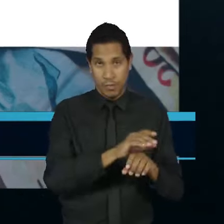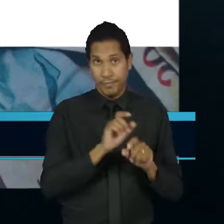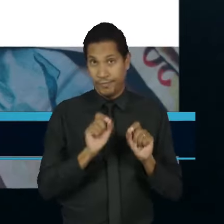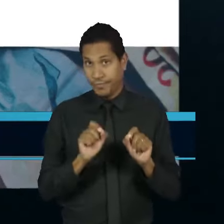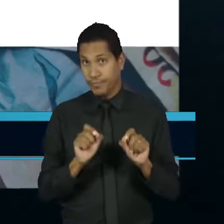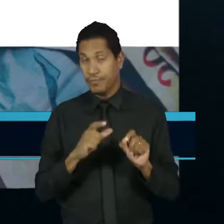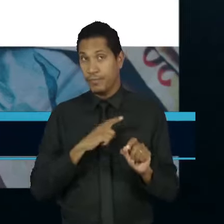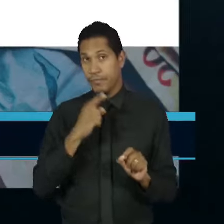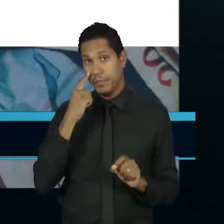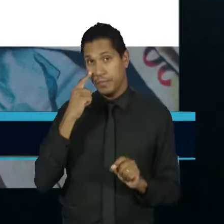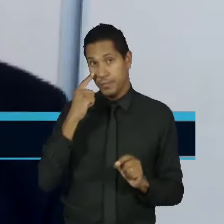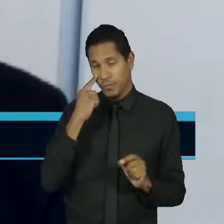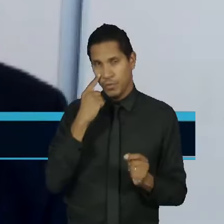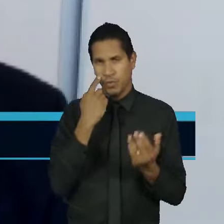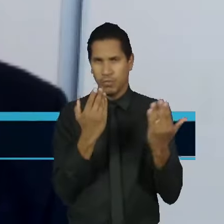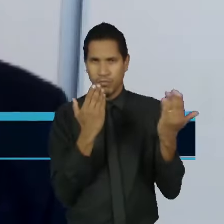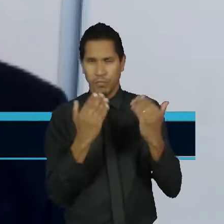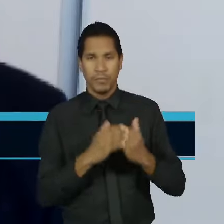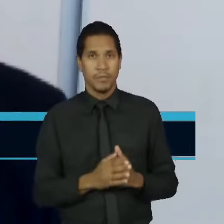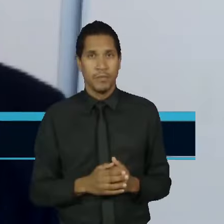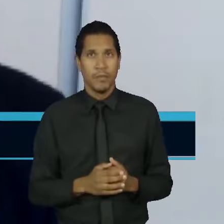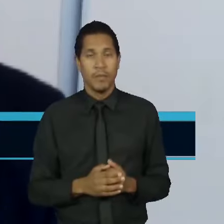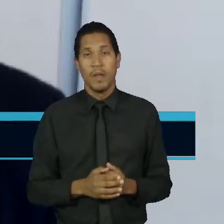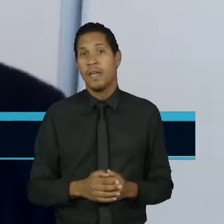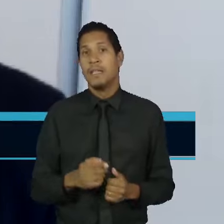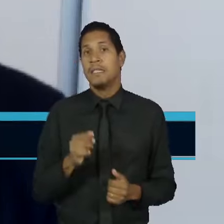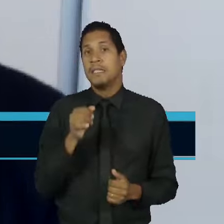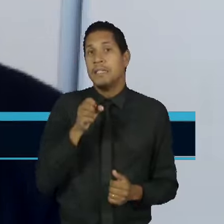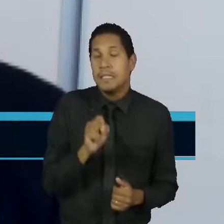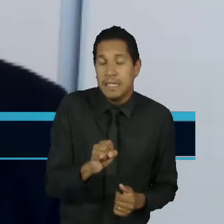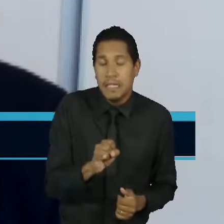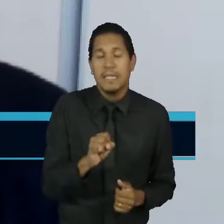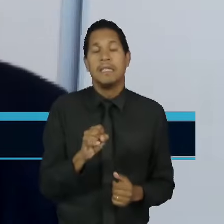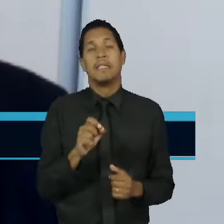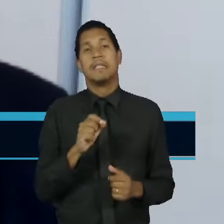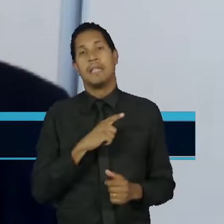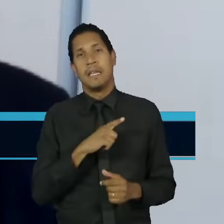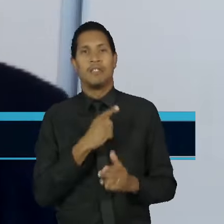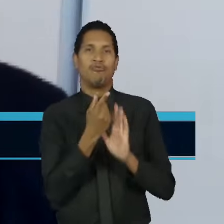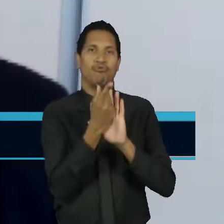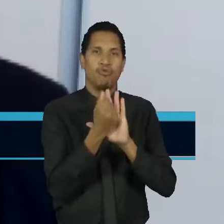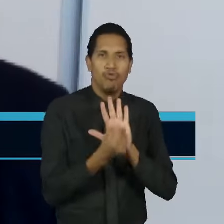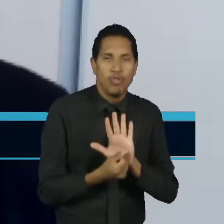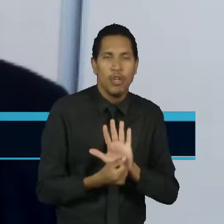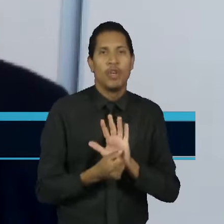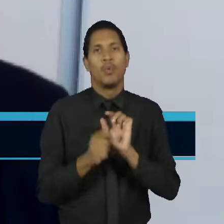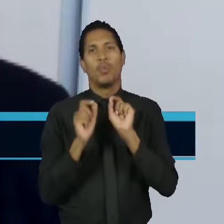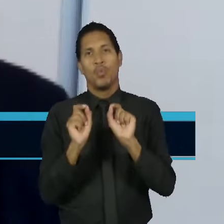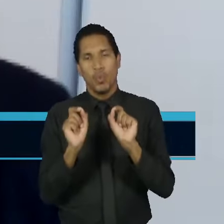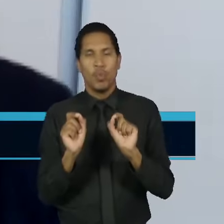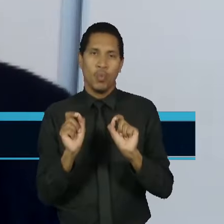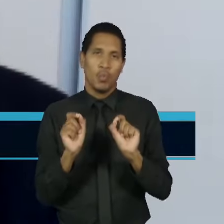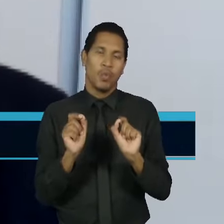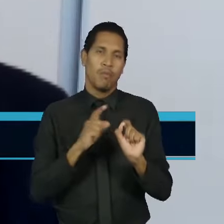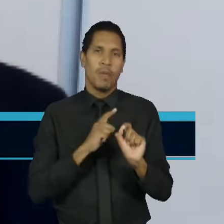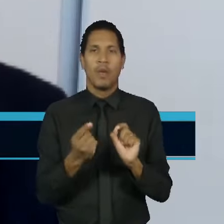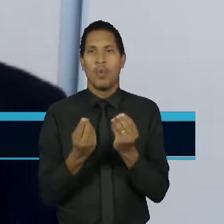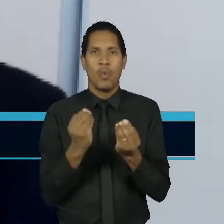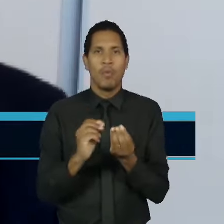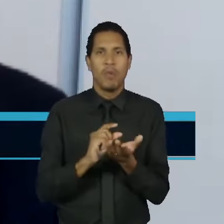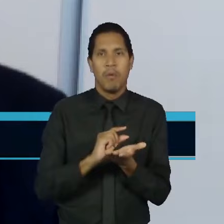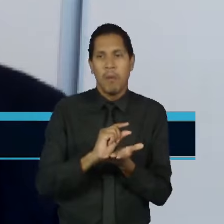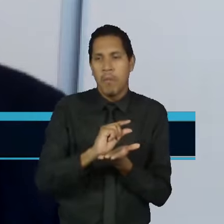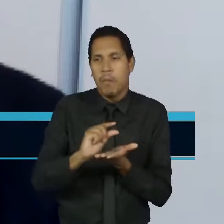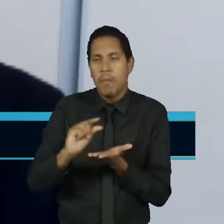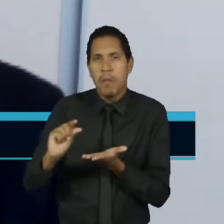Brasil também questiona. No final das contas, quando a gente está falando sobre orçamento, a gente está falando também sobre distribuição,